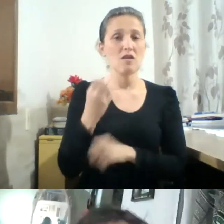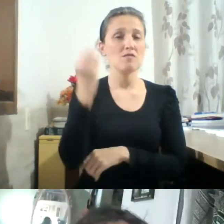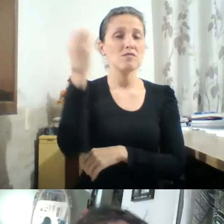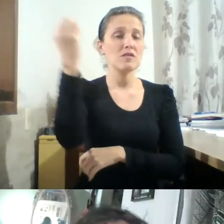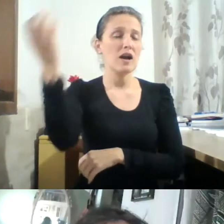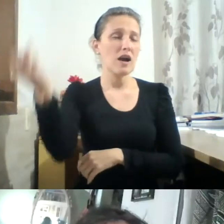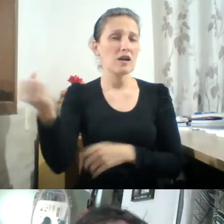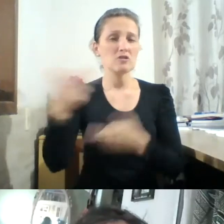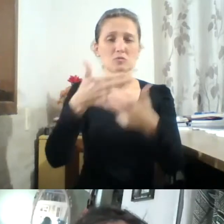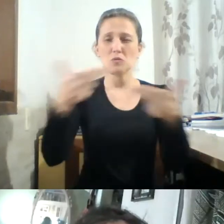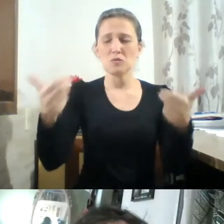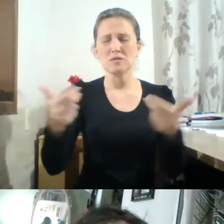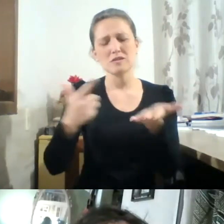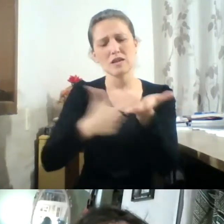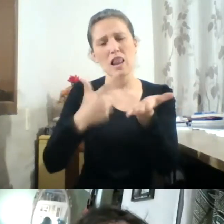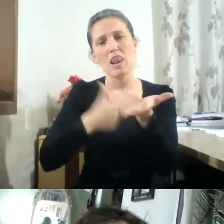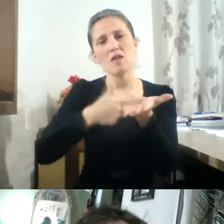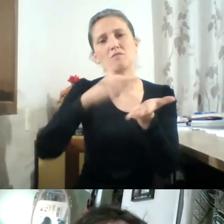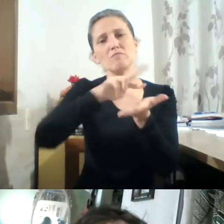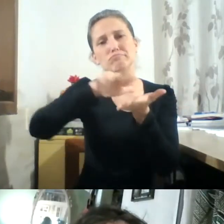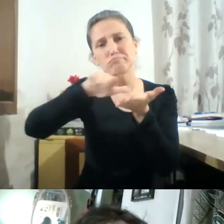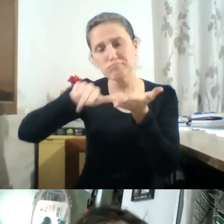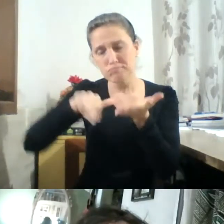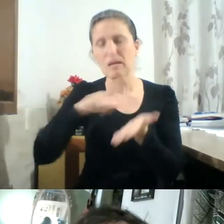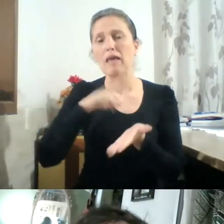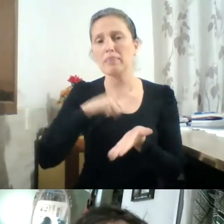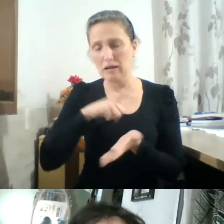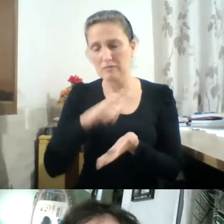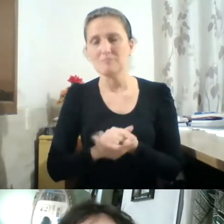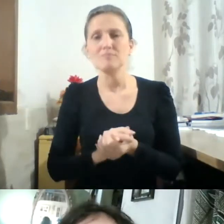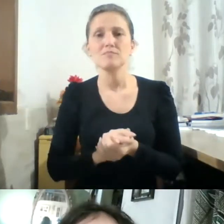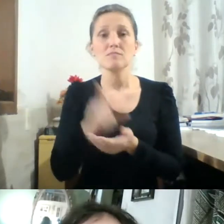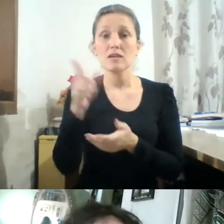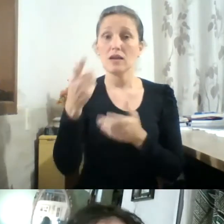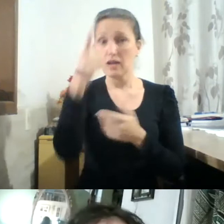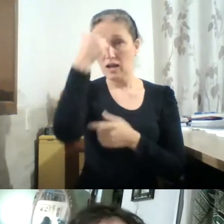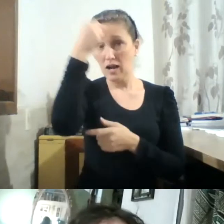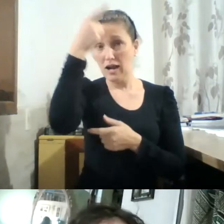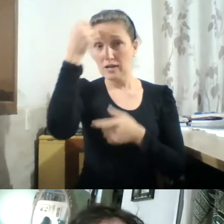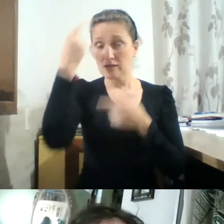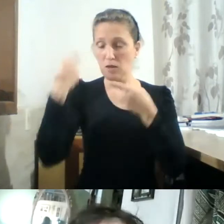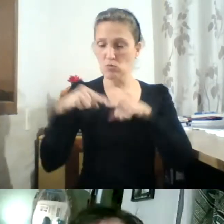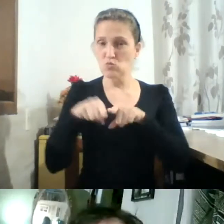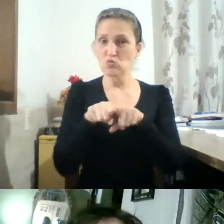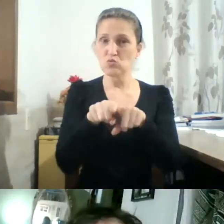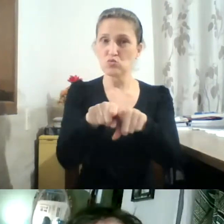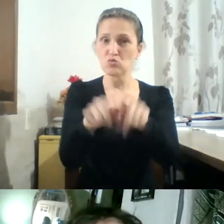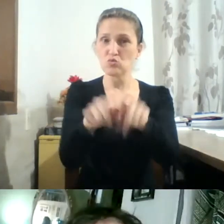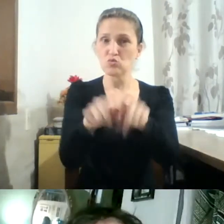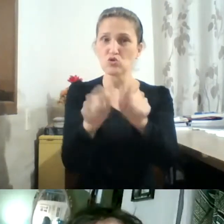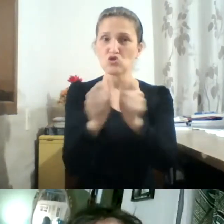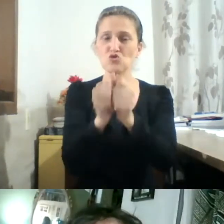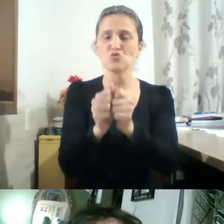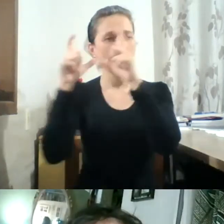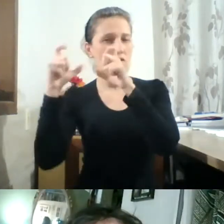outros livros. A trajetória do acadêmico caminhou paralelamente a uma longa carreira como fotógrafo. Trabalhos